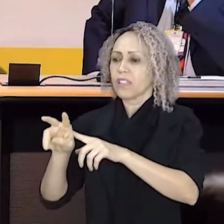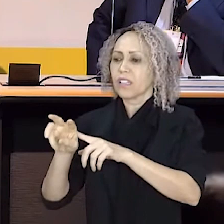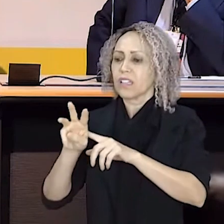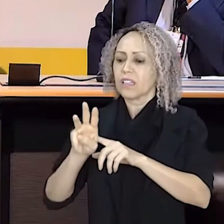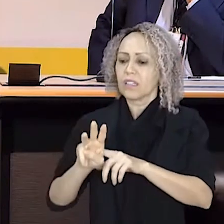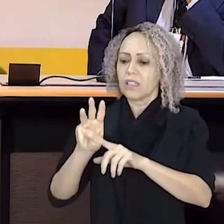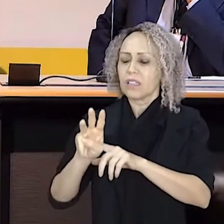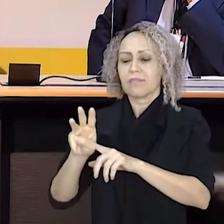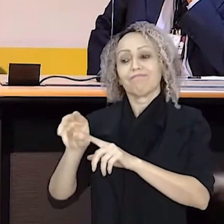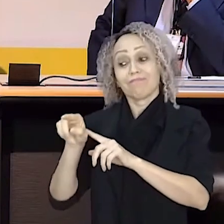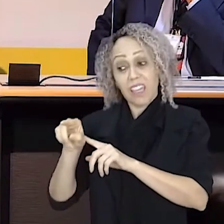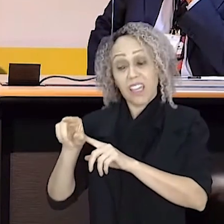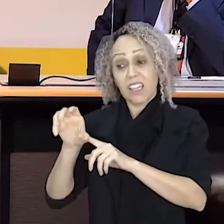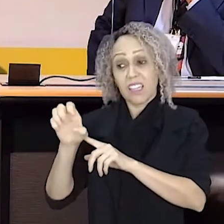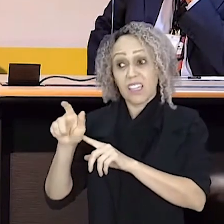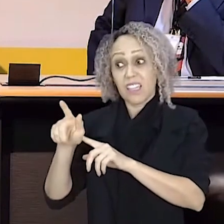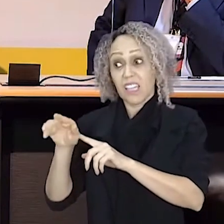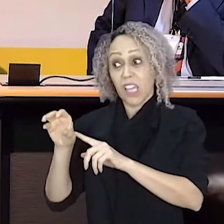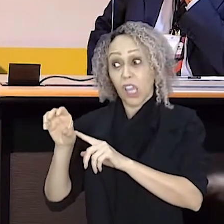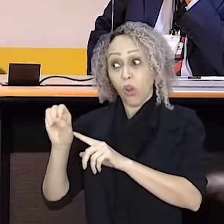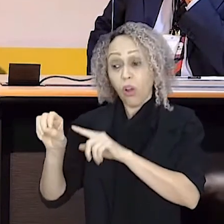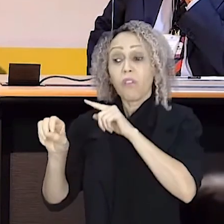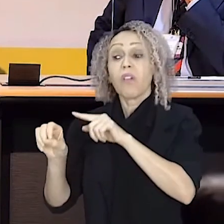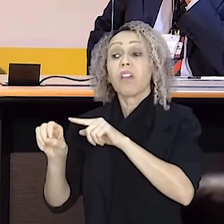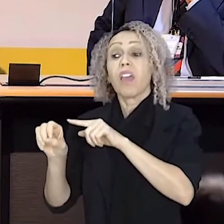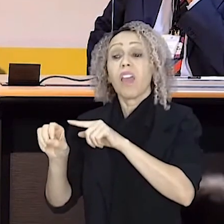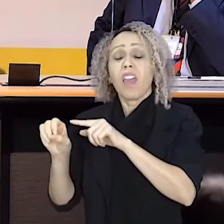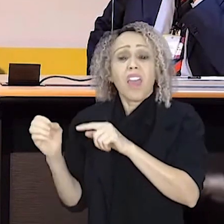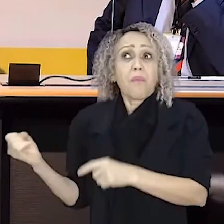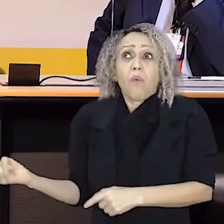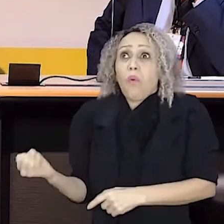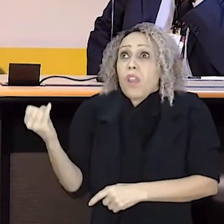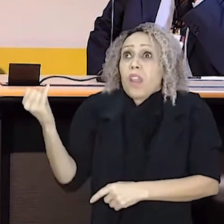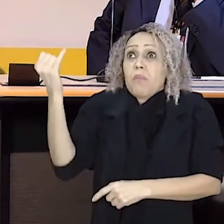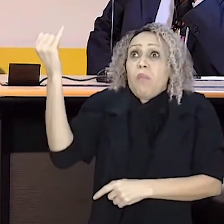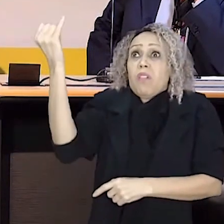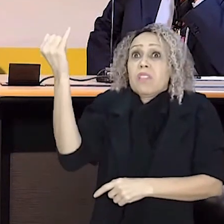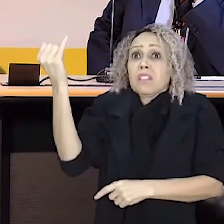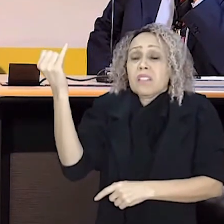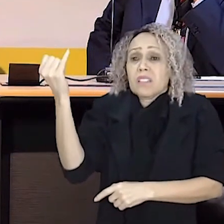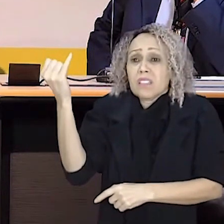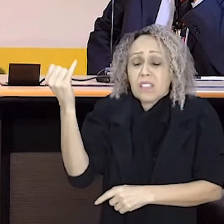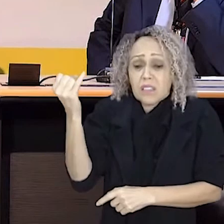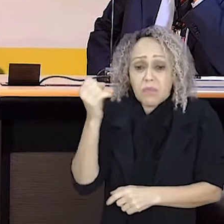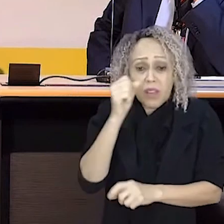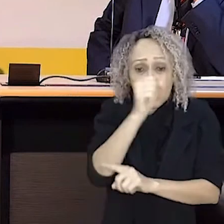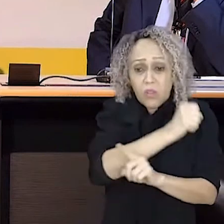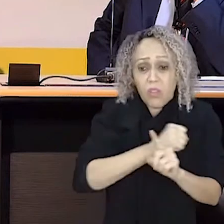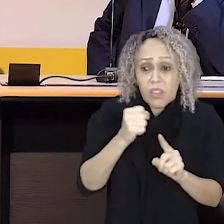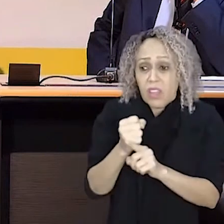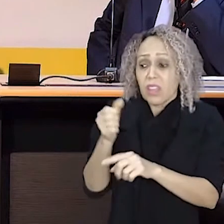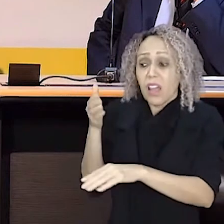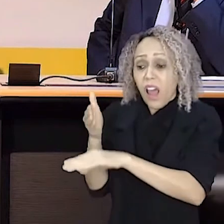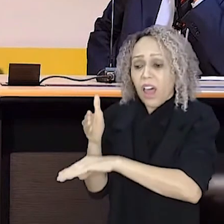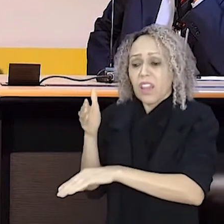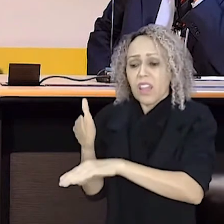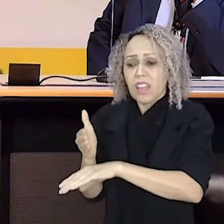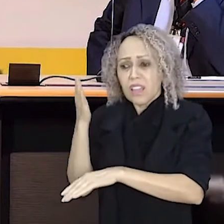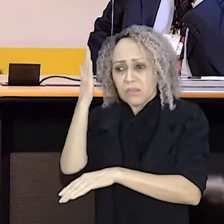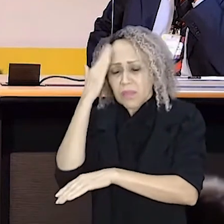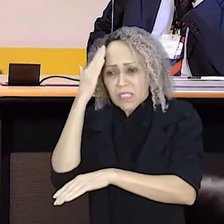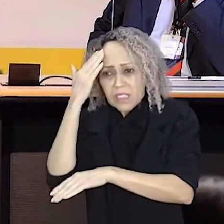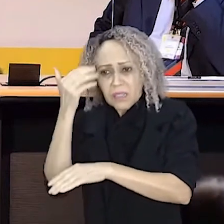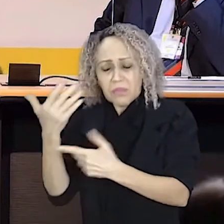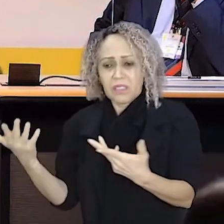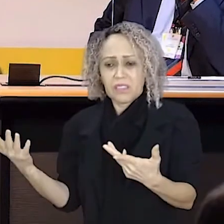tem consequências muito graves. Não tem recurso no orçamento do ano que vem para o EGOV. E nós já estamos com um problema porque você não está mantendo